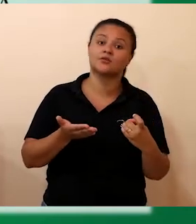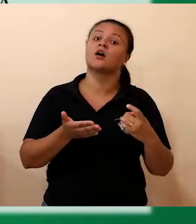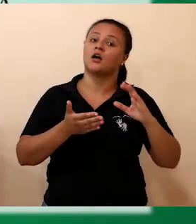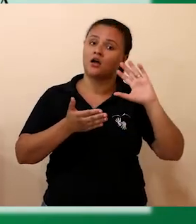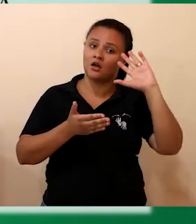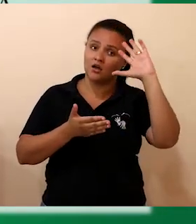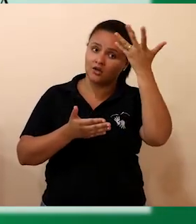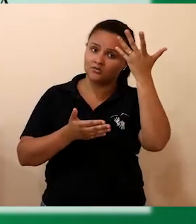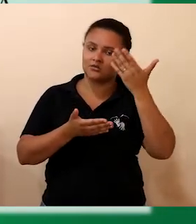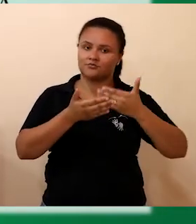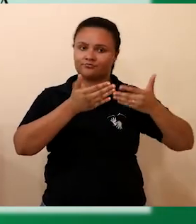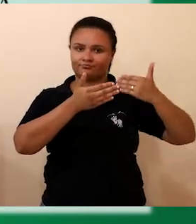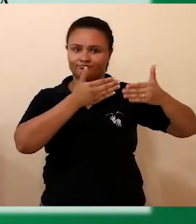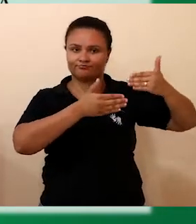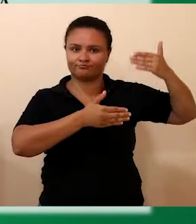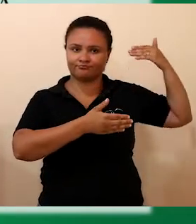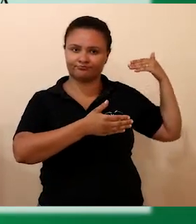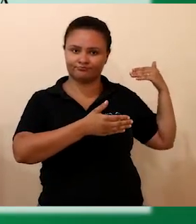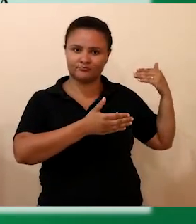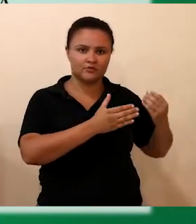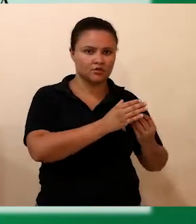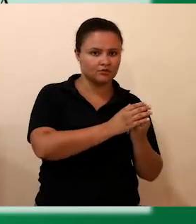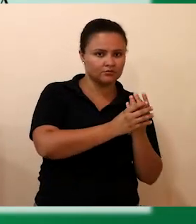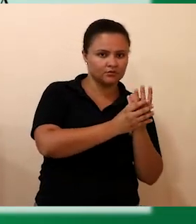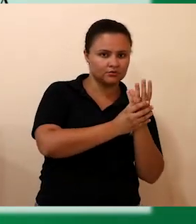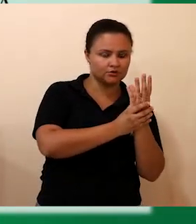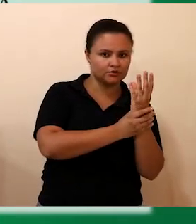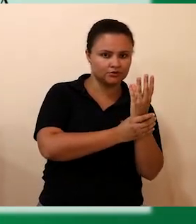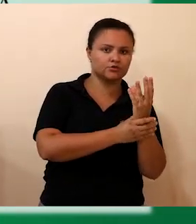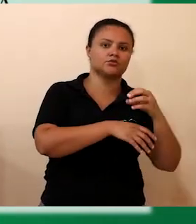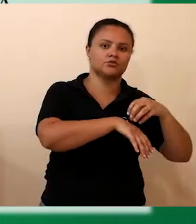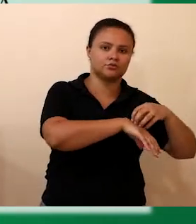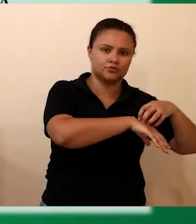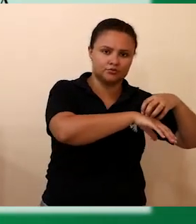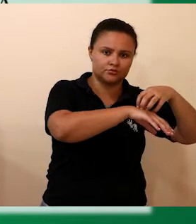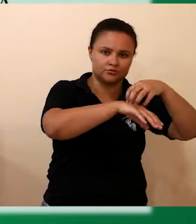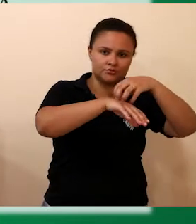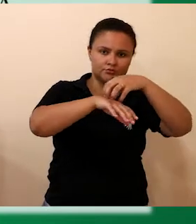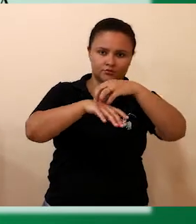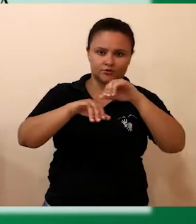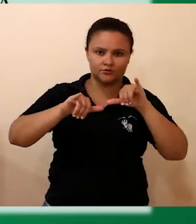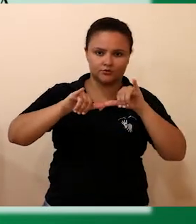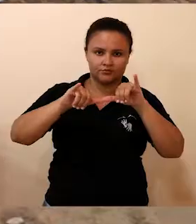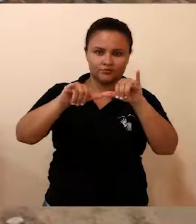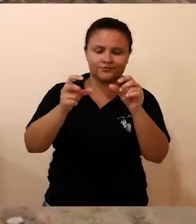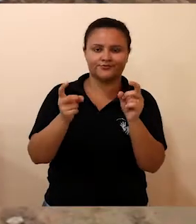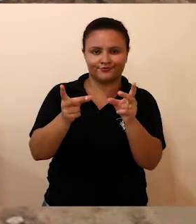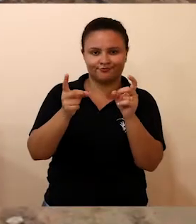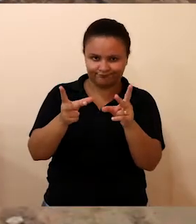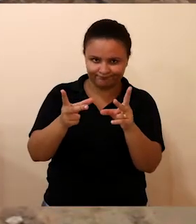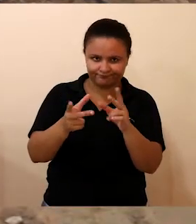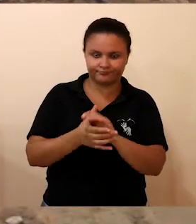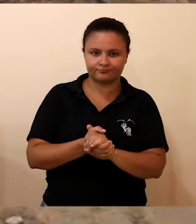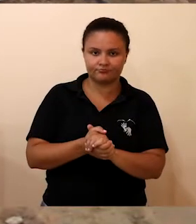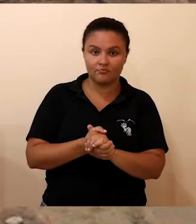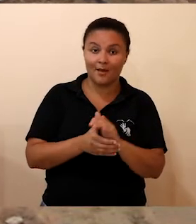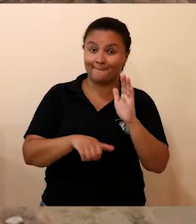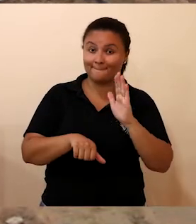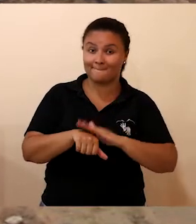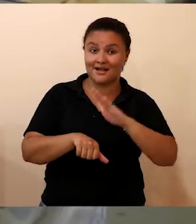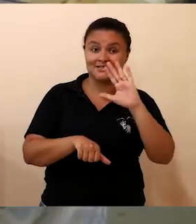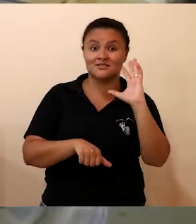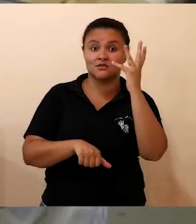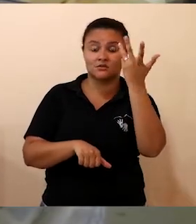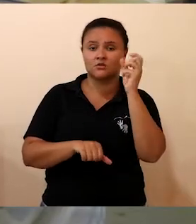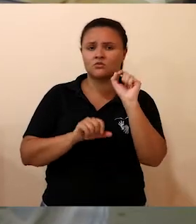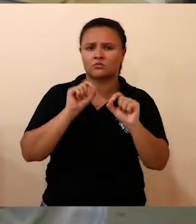colheita, encaixotamento, transporte, armazenamento e venda para o consumidor. Boa parte das perdas ocorrem também